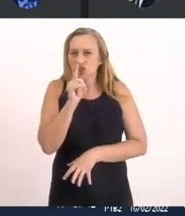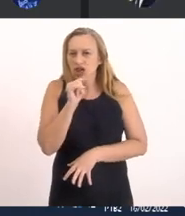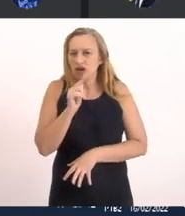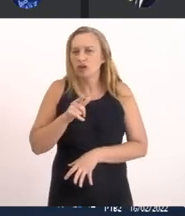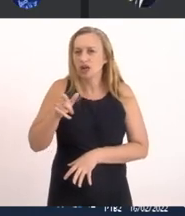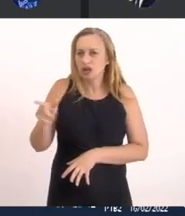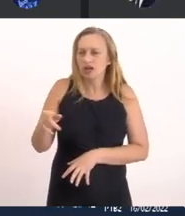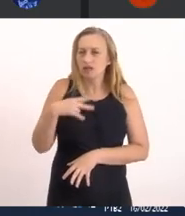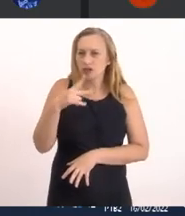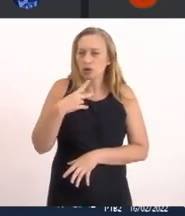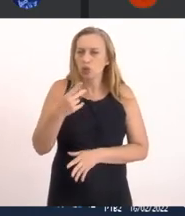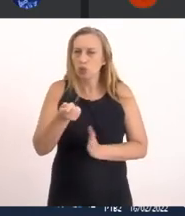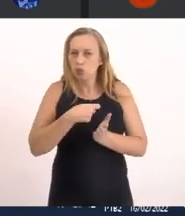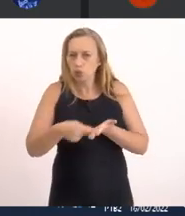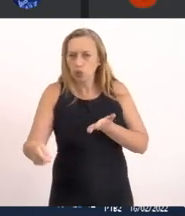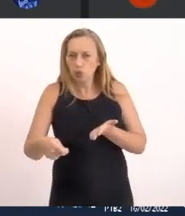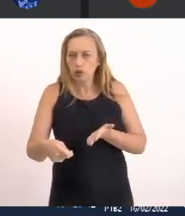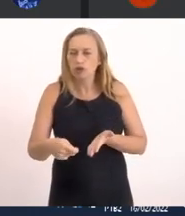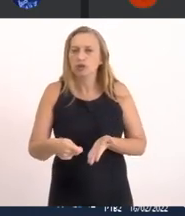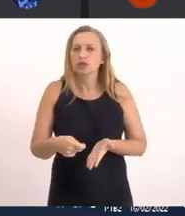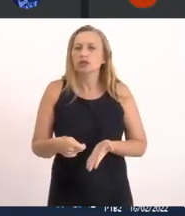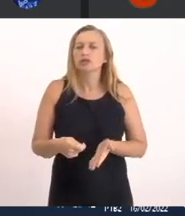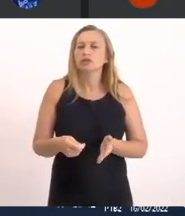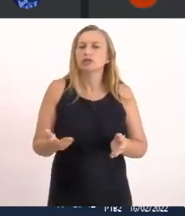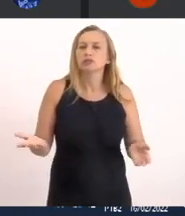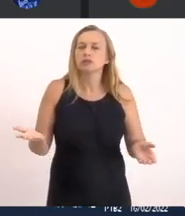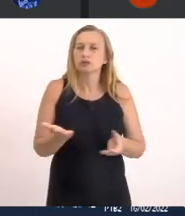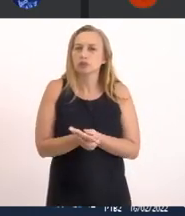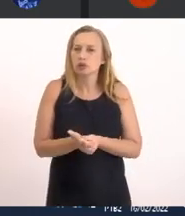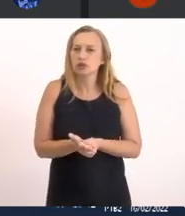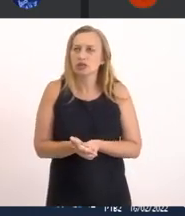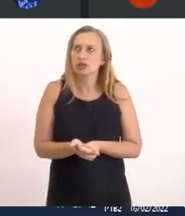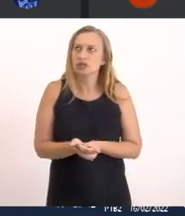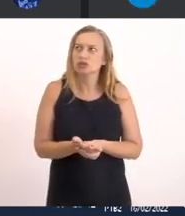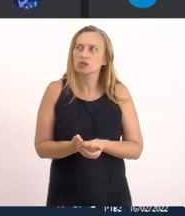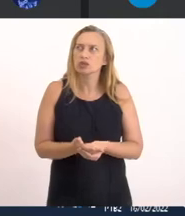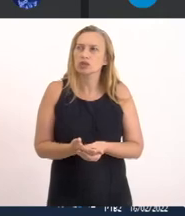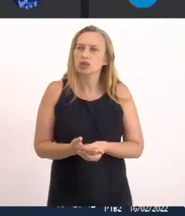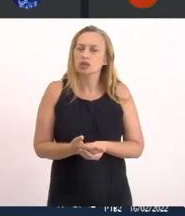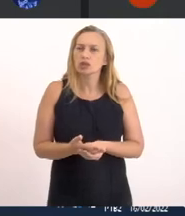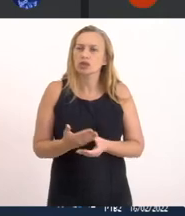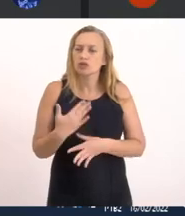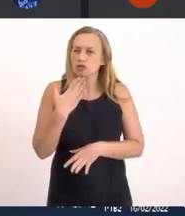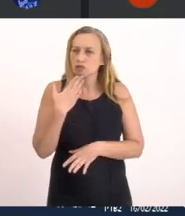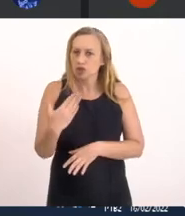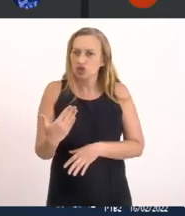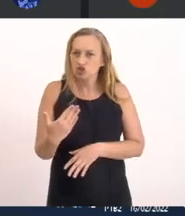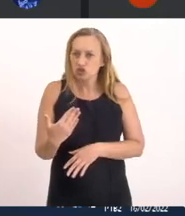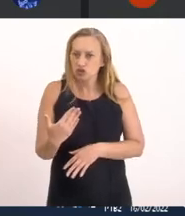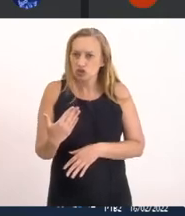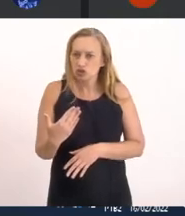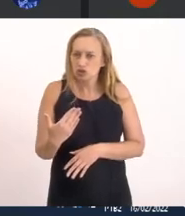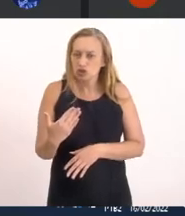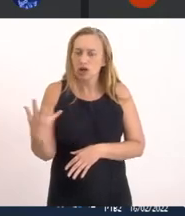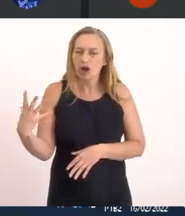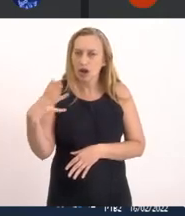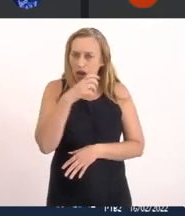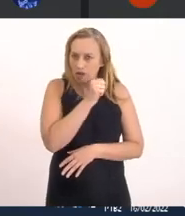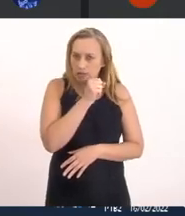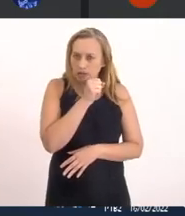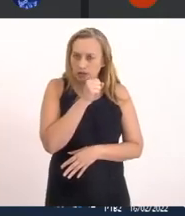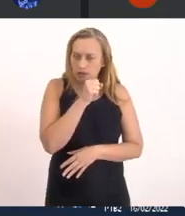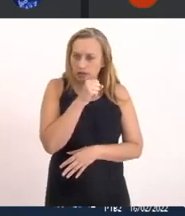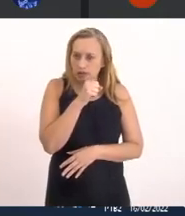Ele diz Que está escrito Tendo um processo Que eu fiz Para Solicitando Esse caráter Emergencial